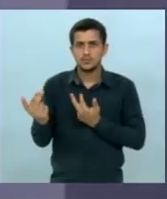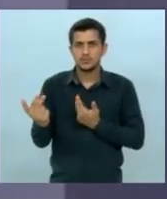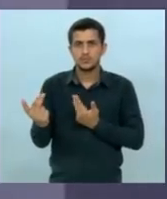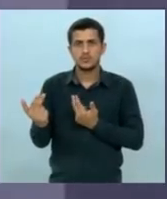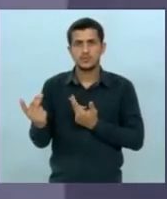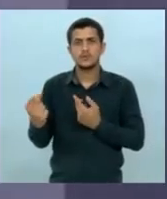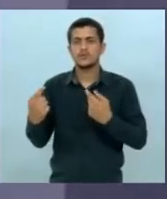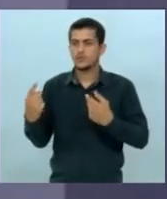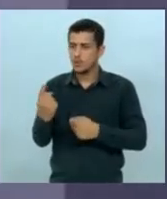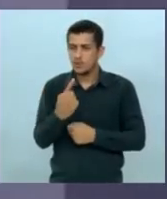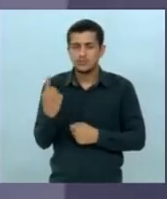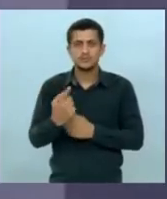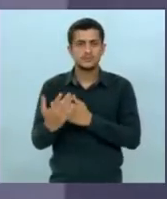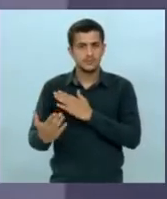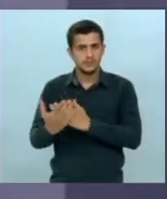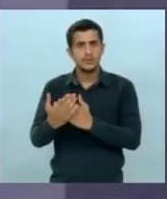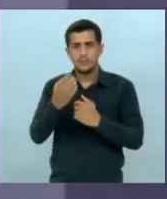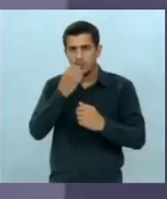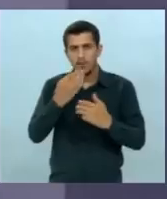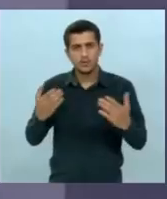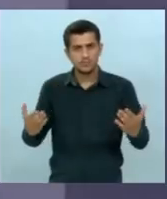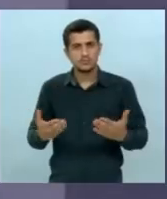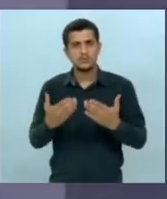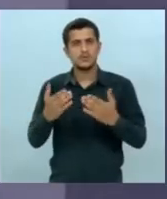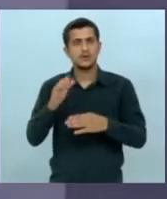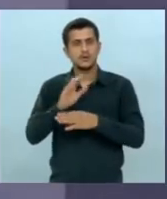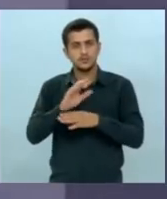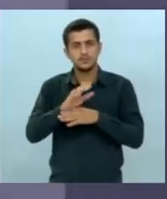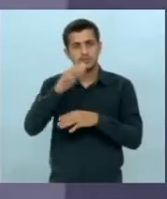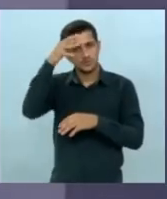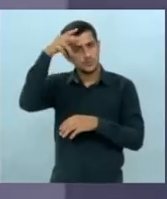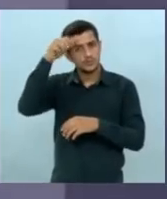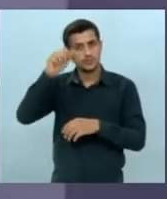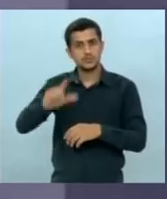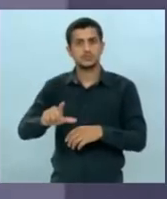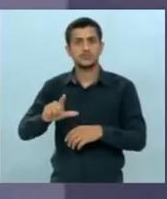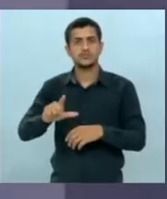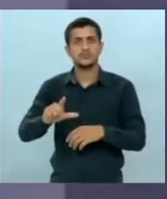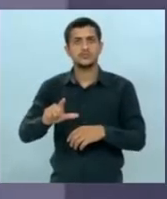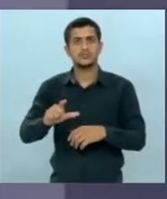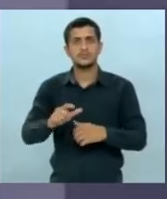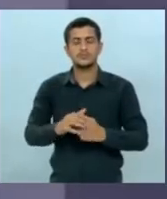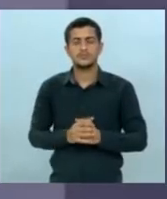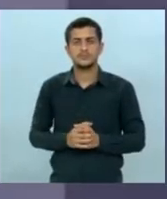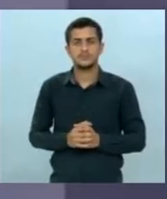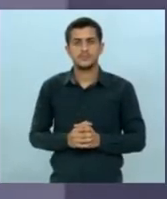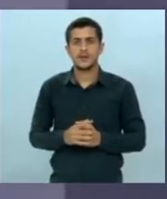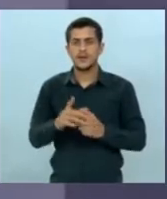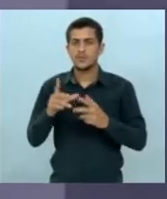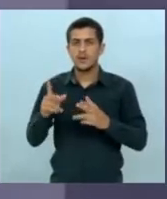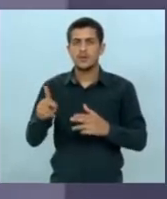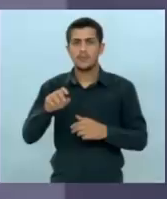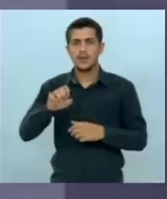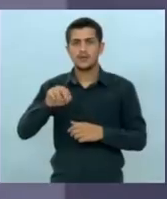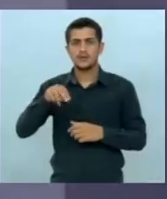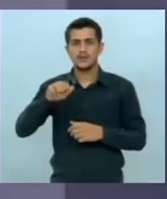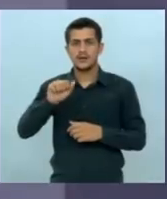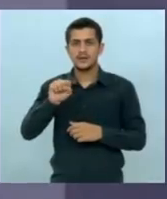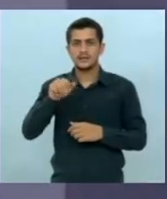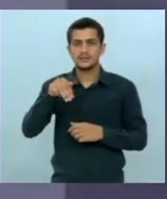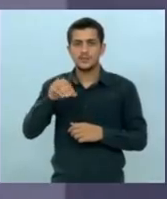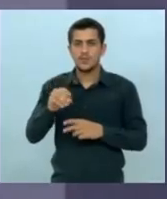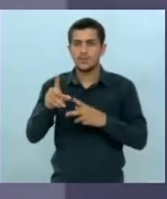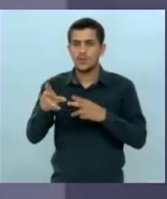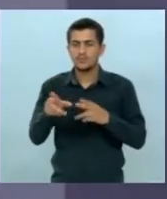beneficiários sim isso seria até um preonasmo você comete até um preonasmo isso é uma repetição desnecessária a